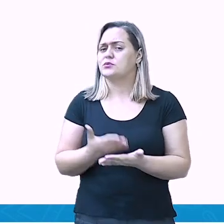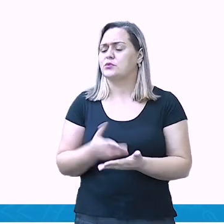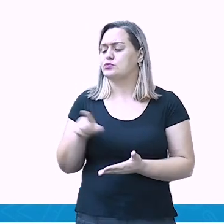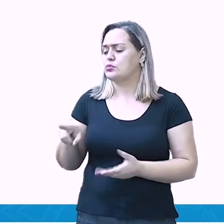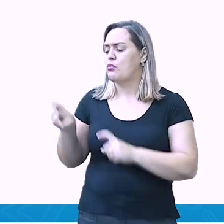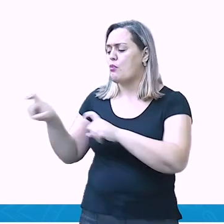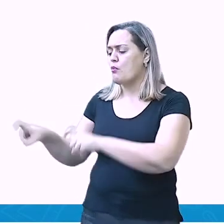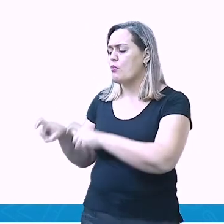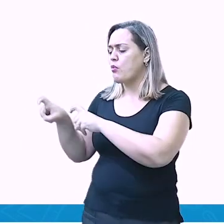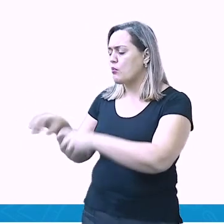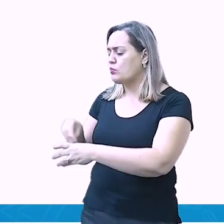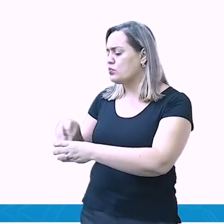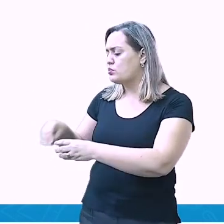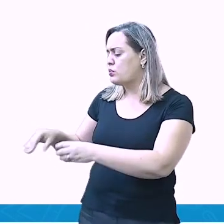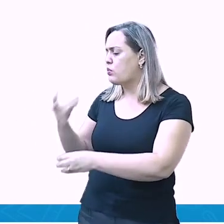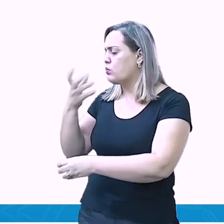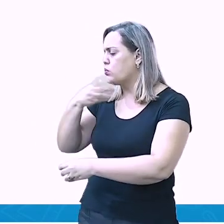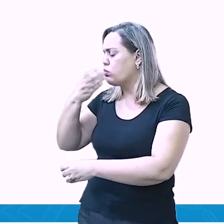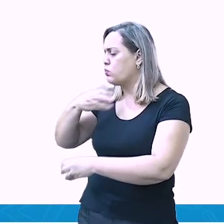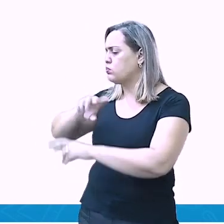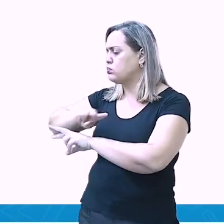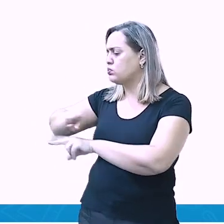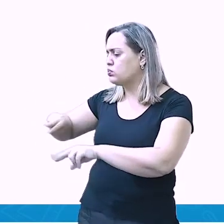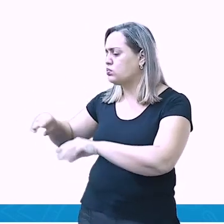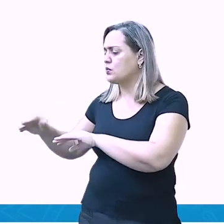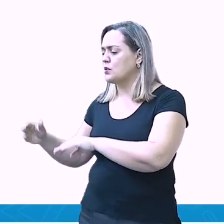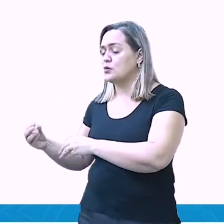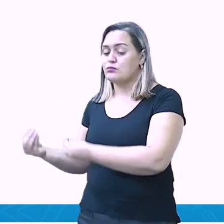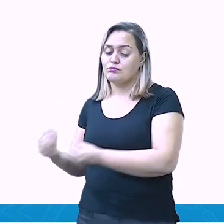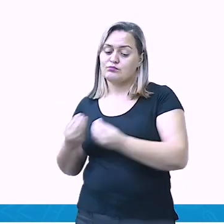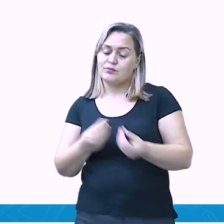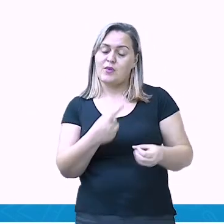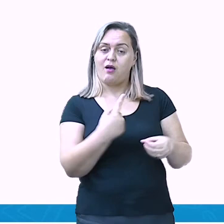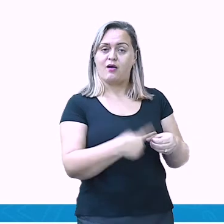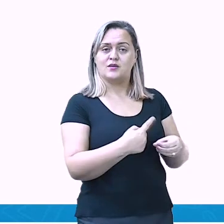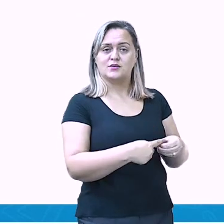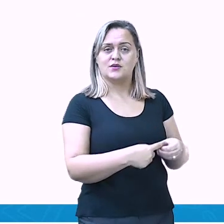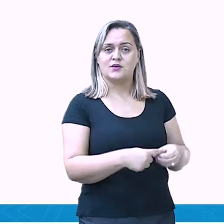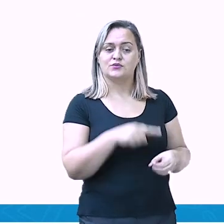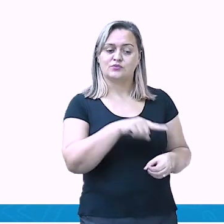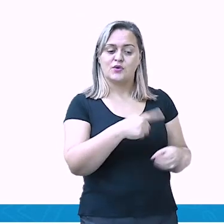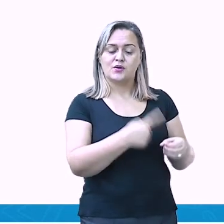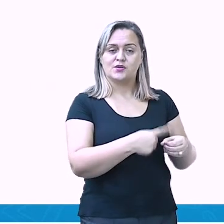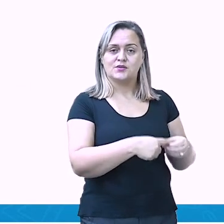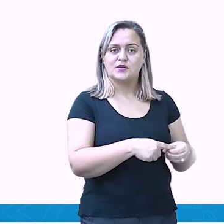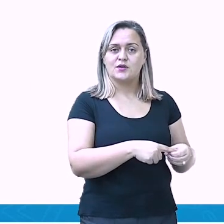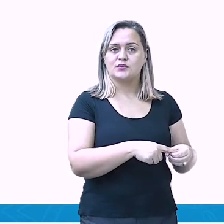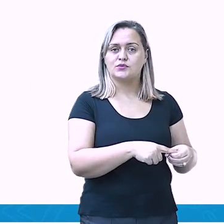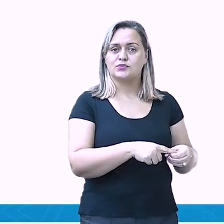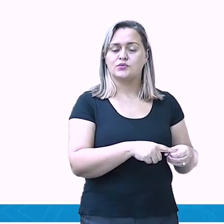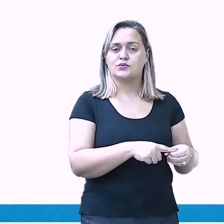para a população do campo. Vários tipos de serviços. Ok?